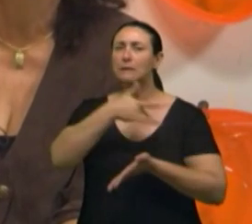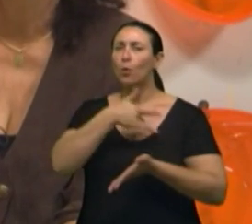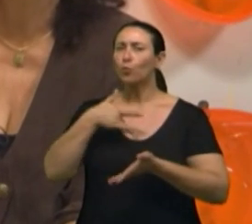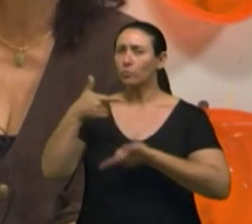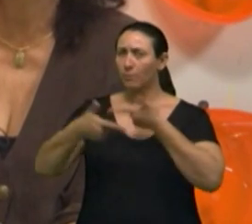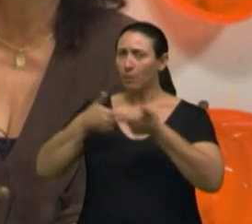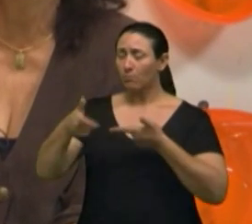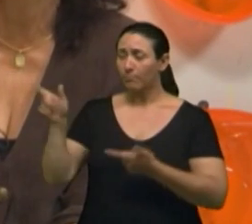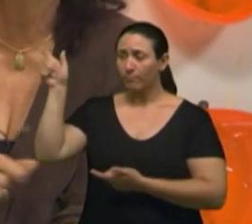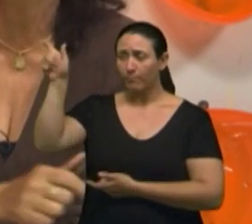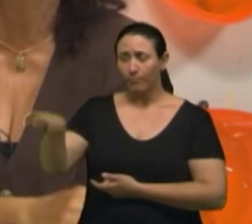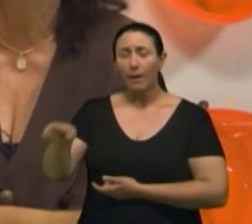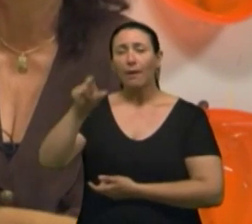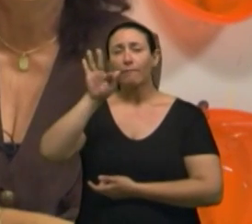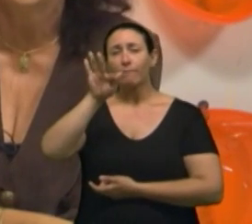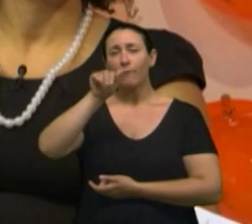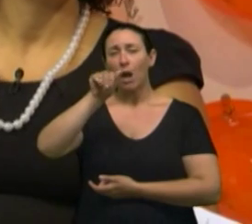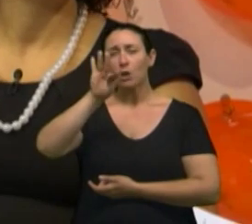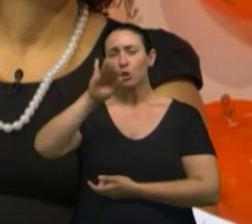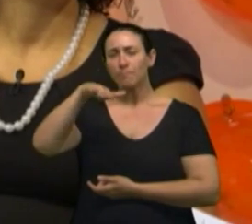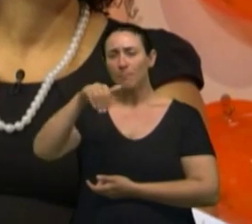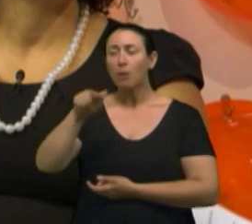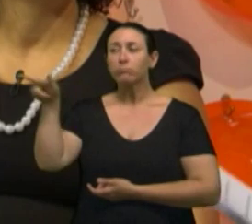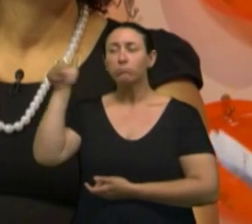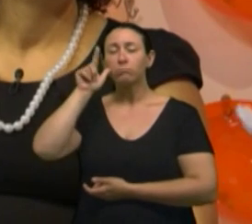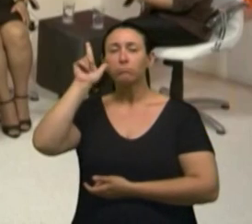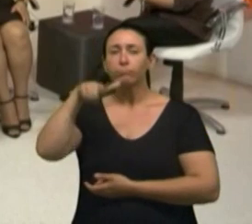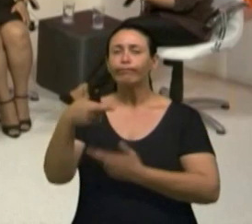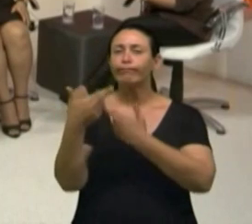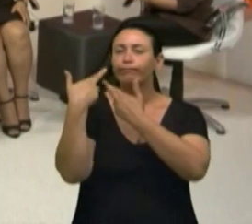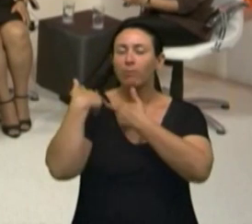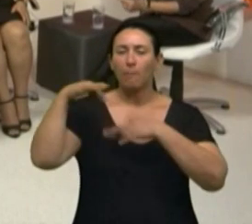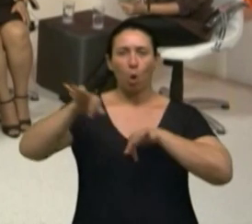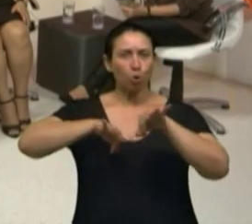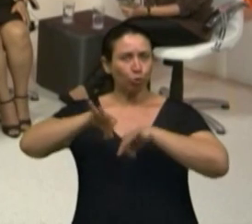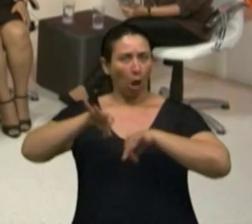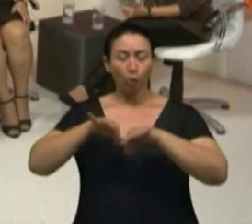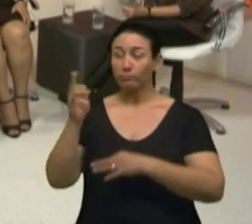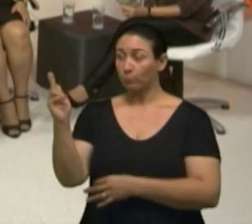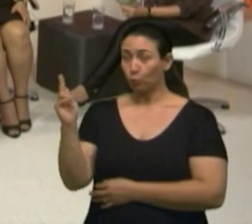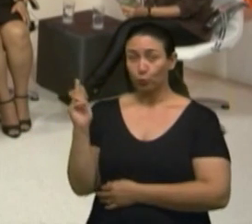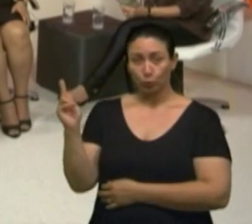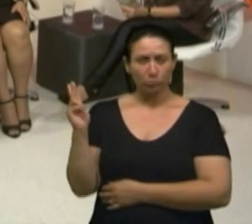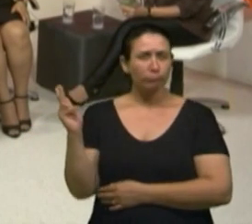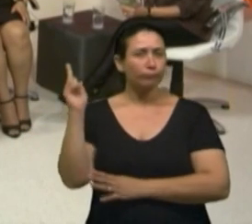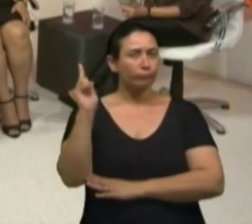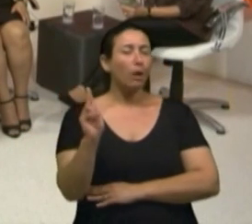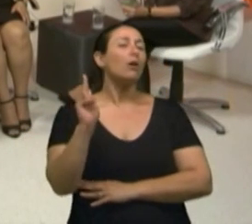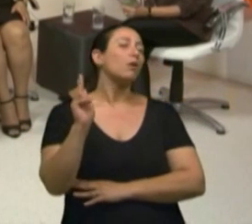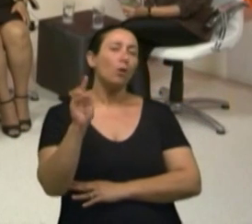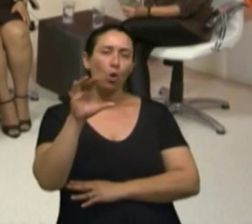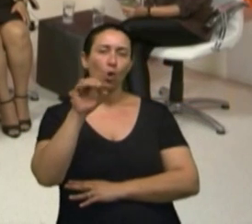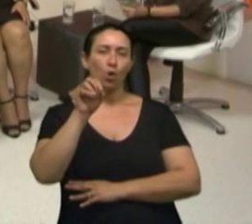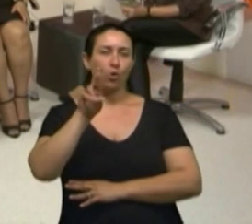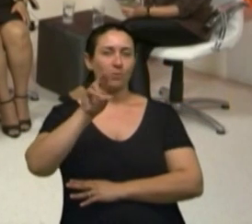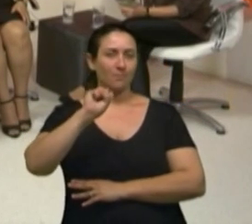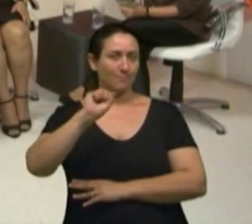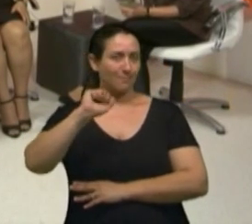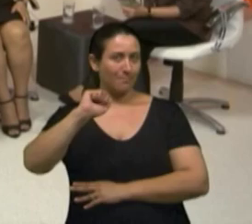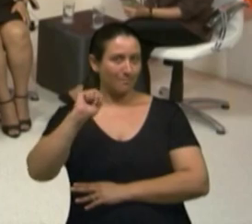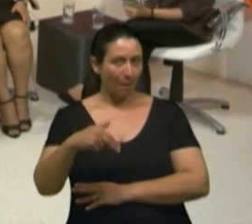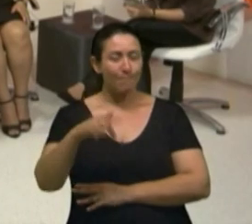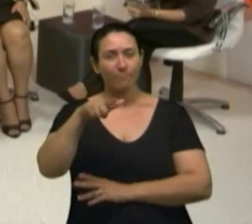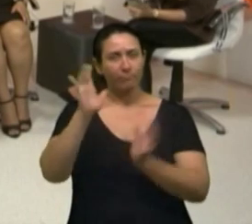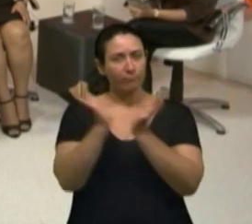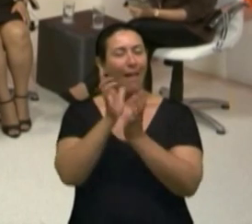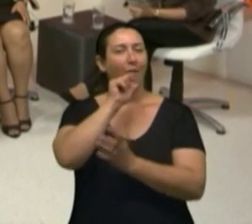Sampaio, especialista em gestão de projetos. Então, vamos falar agora sobre essa questão das famílias vindo, né?